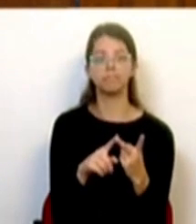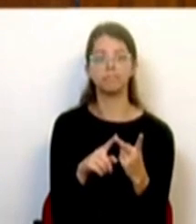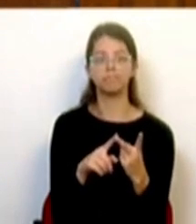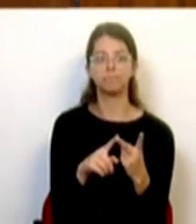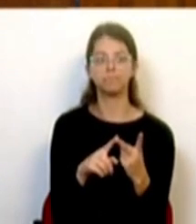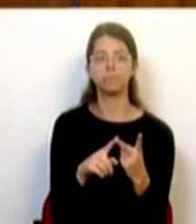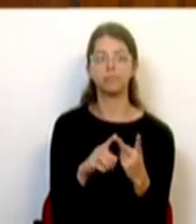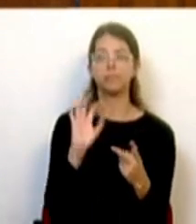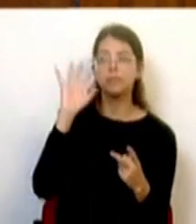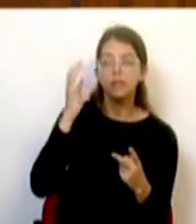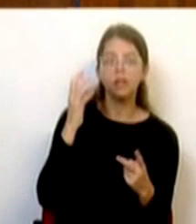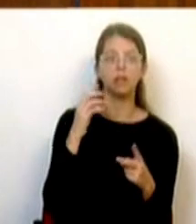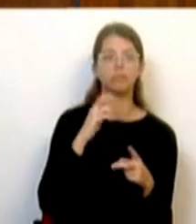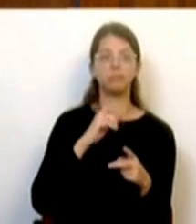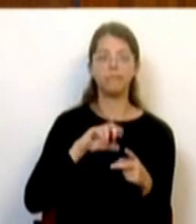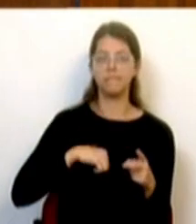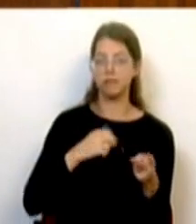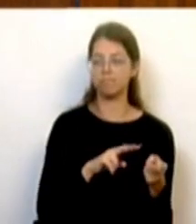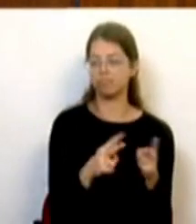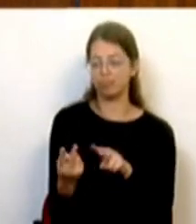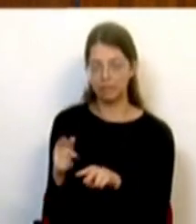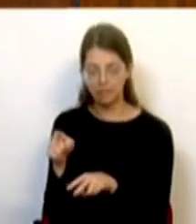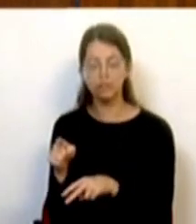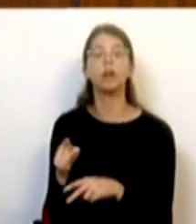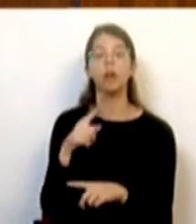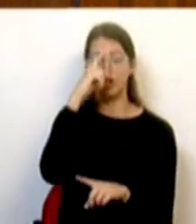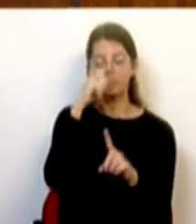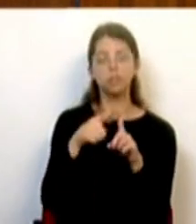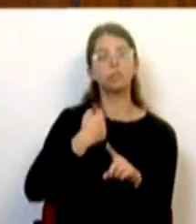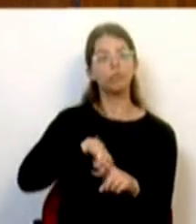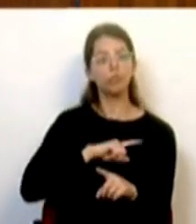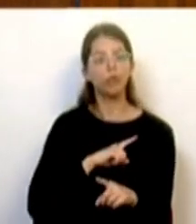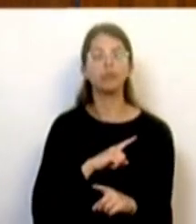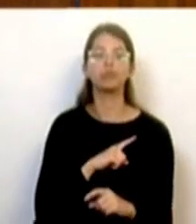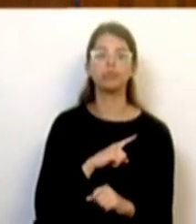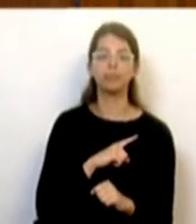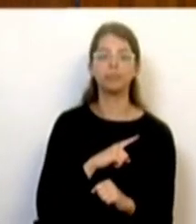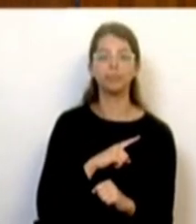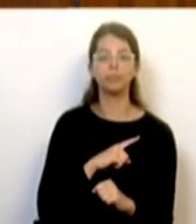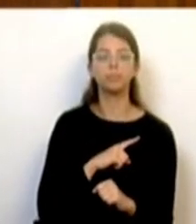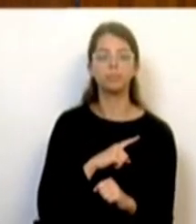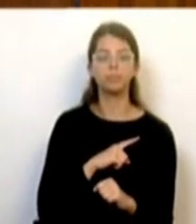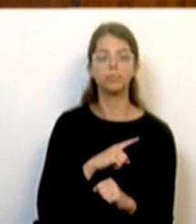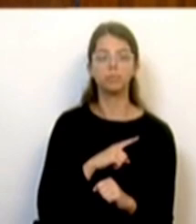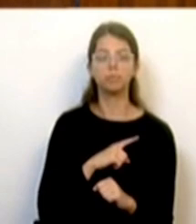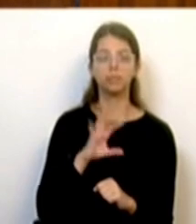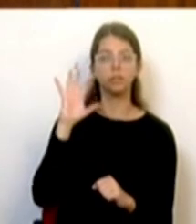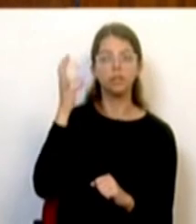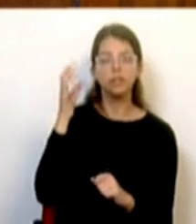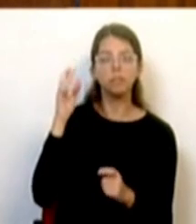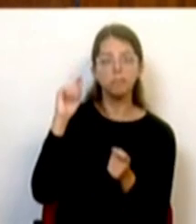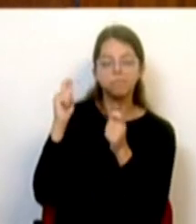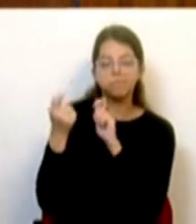climática e a transição verde, de forma a que nós possamos combater as alterações